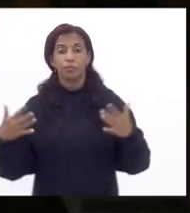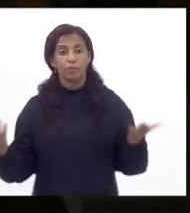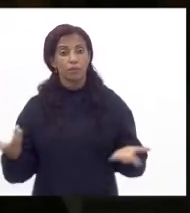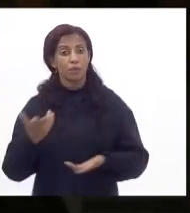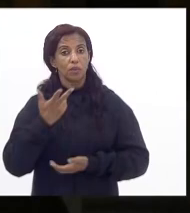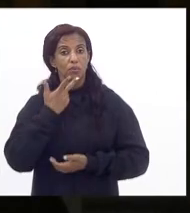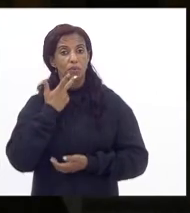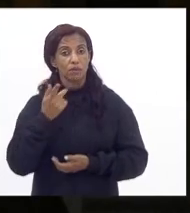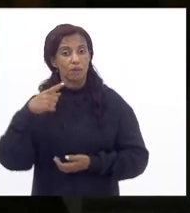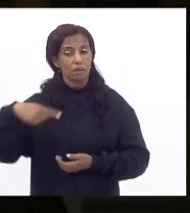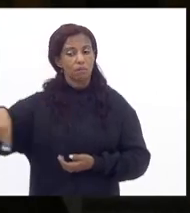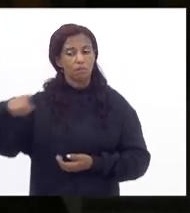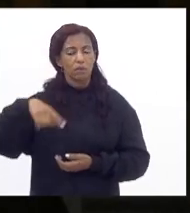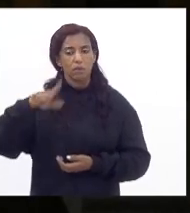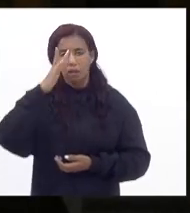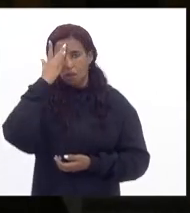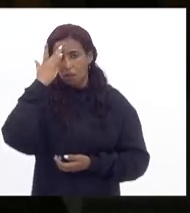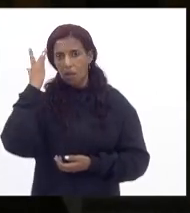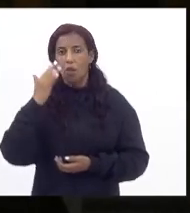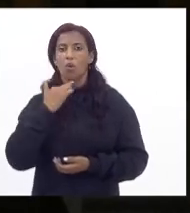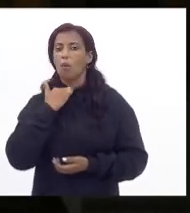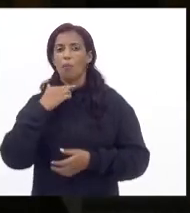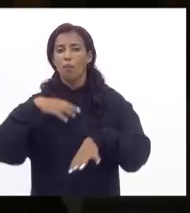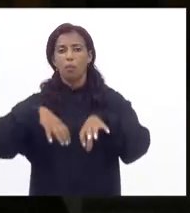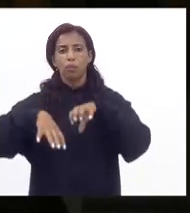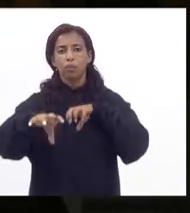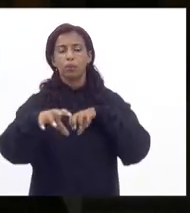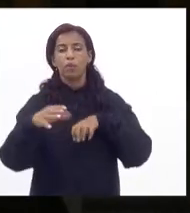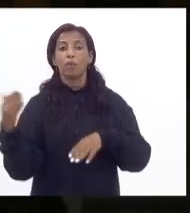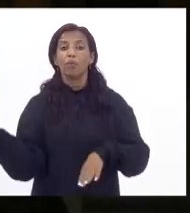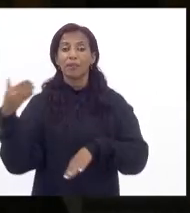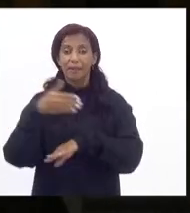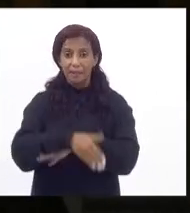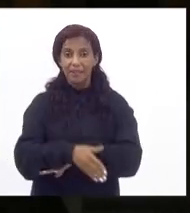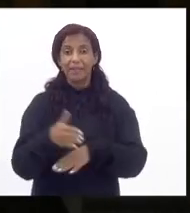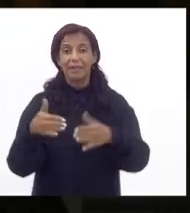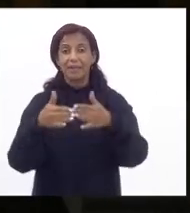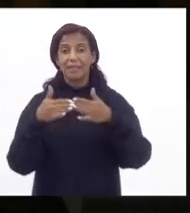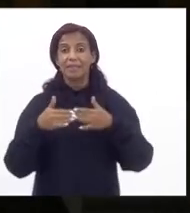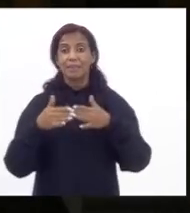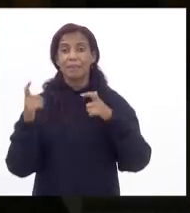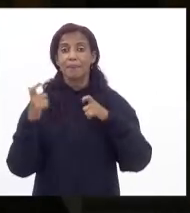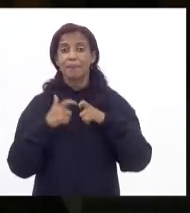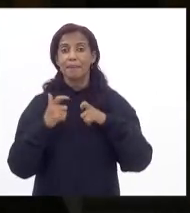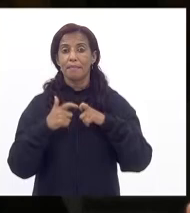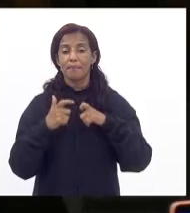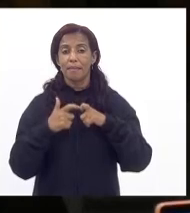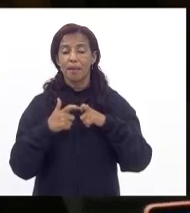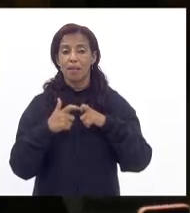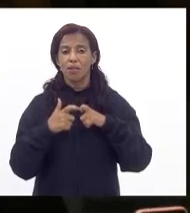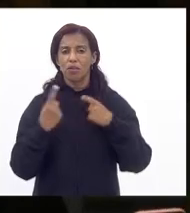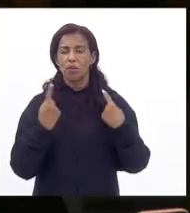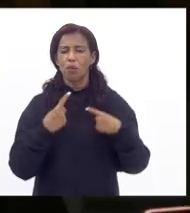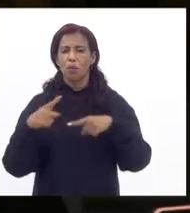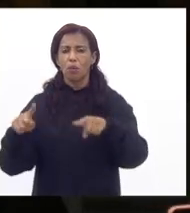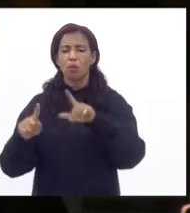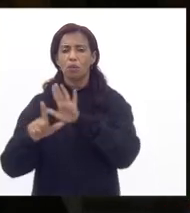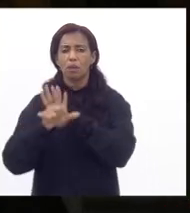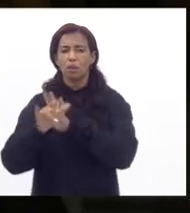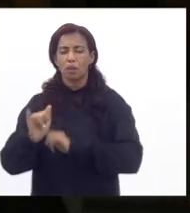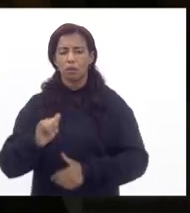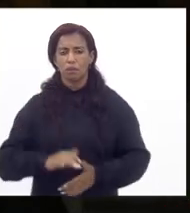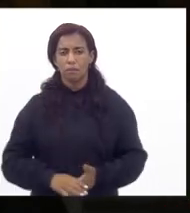rede é que essas pessoas não vão poder fazer trabalho remoto vão ter que entrar em licença médica o que contraria a lei